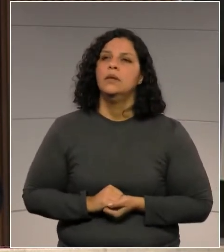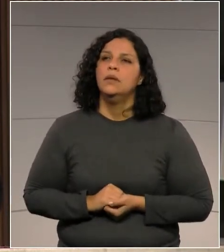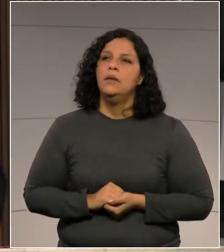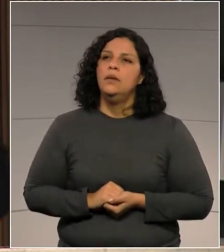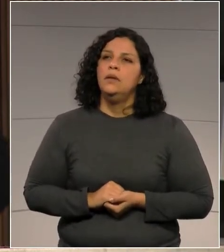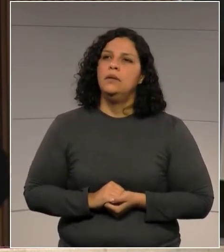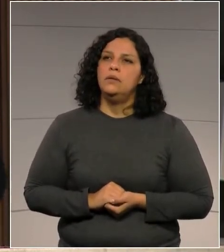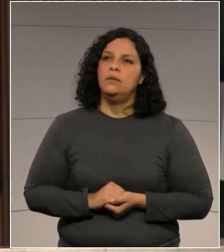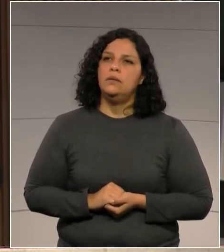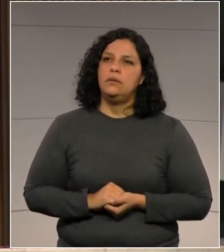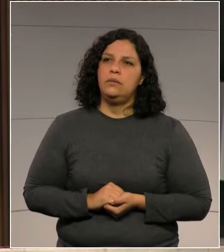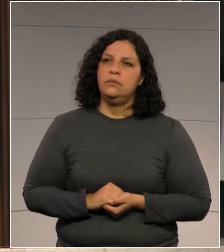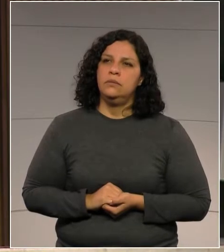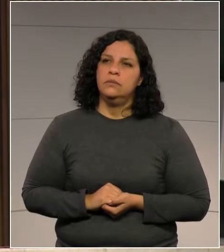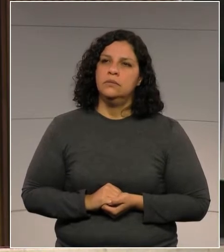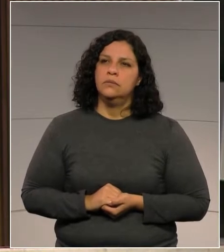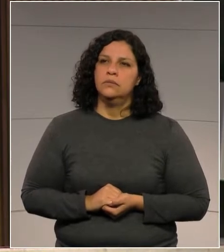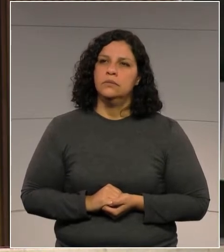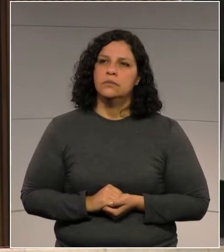e que,